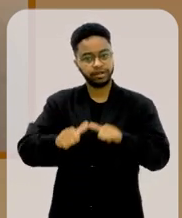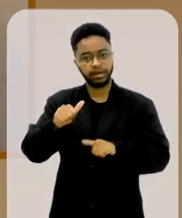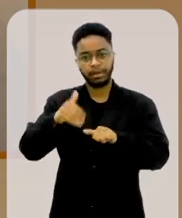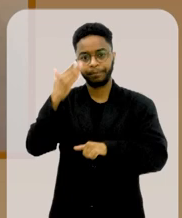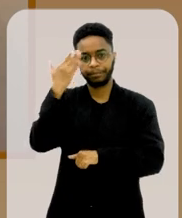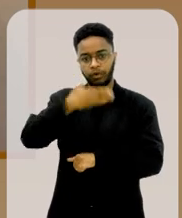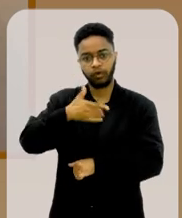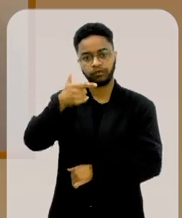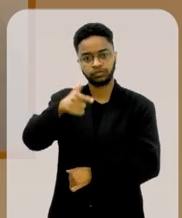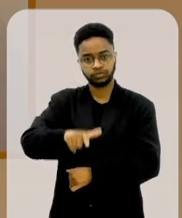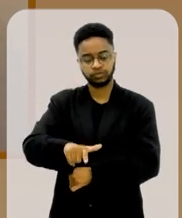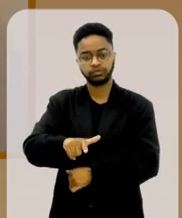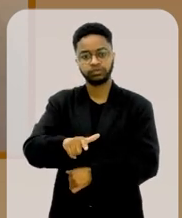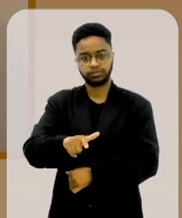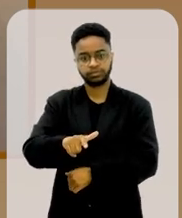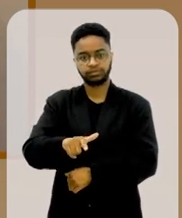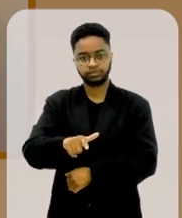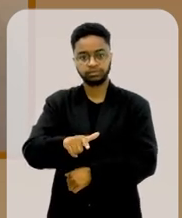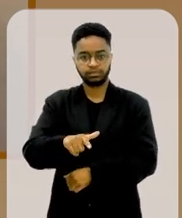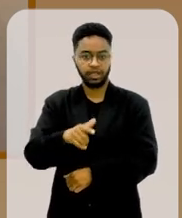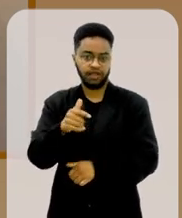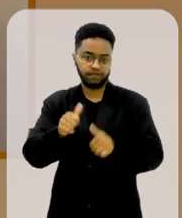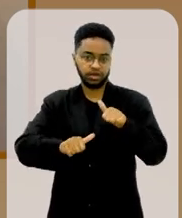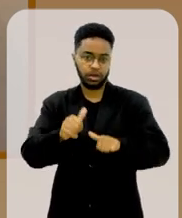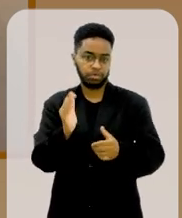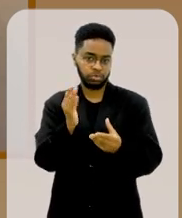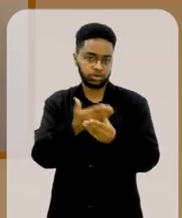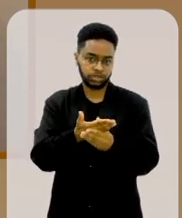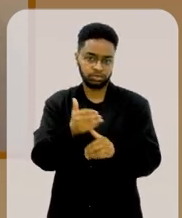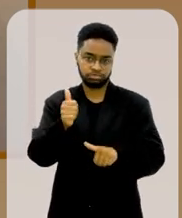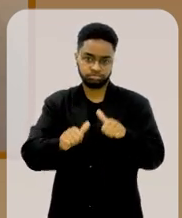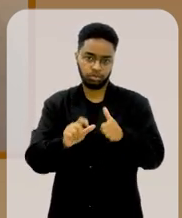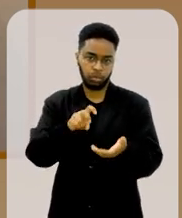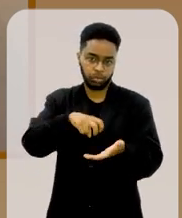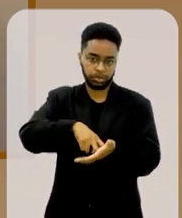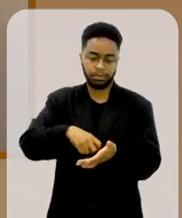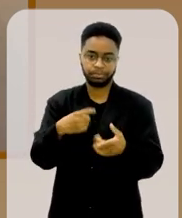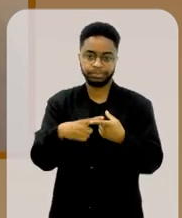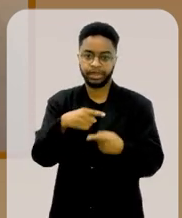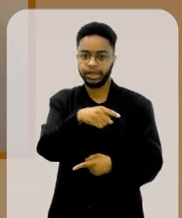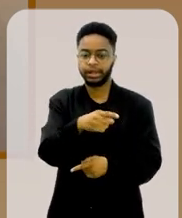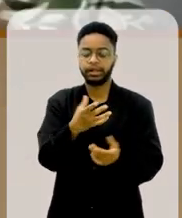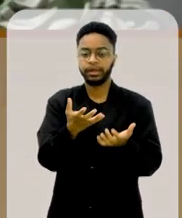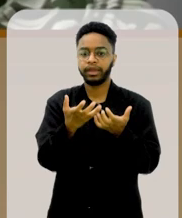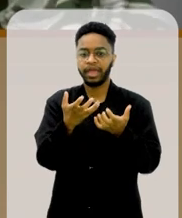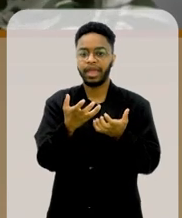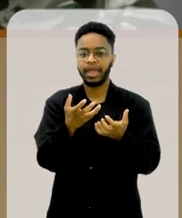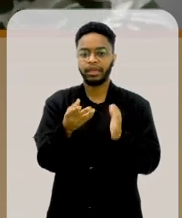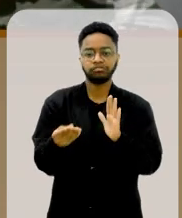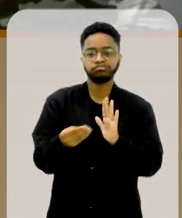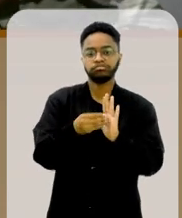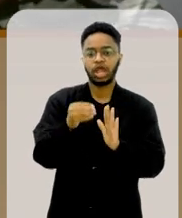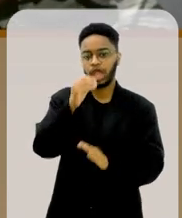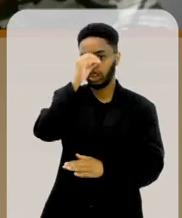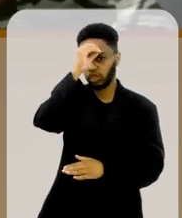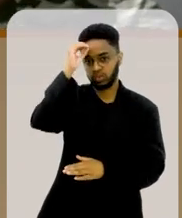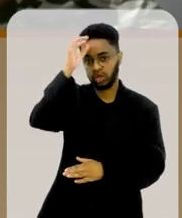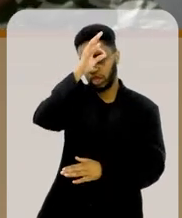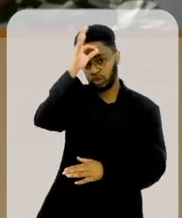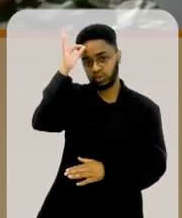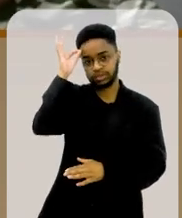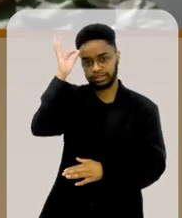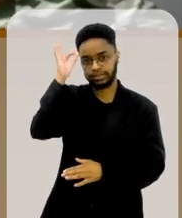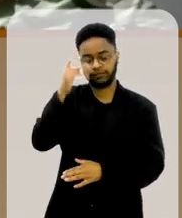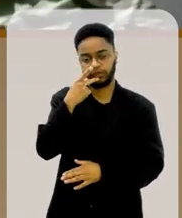revisão do processo da condenação dele, porque ele quer ser inocentado